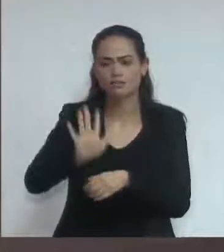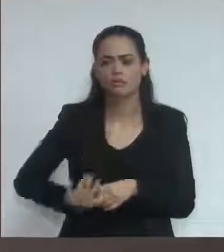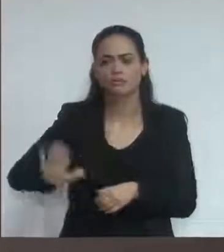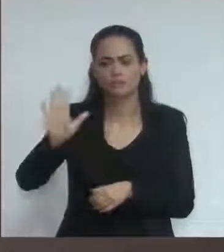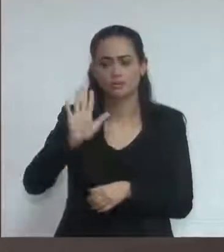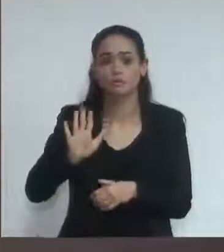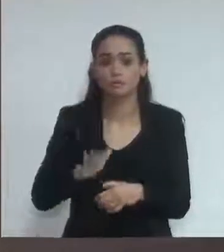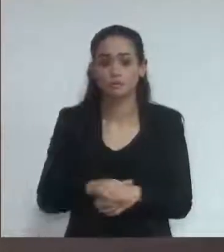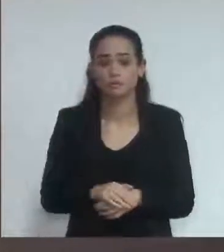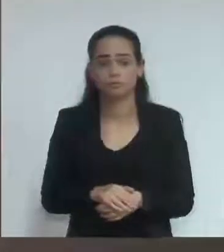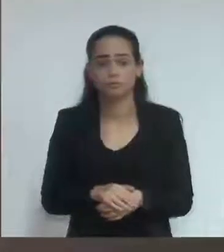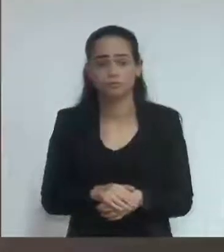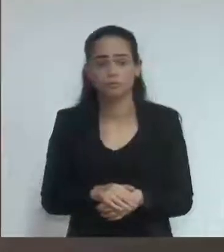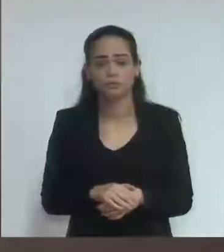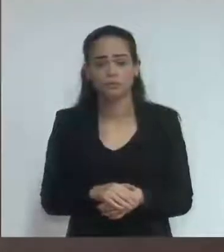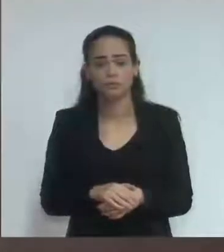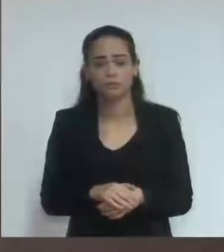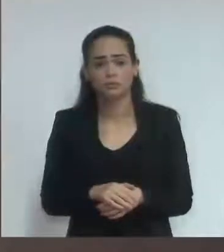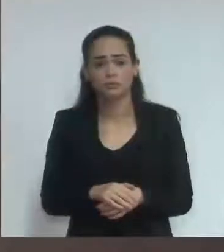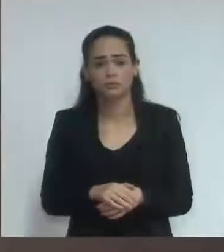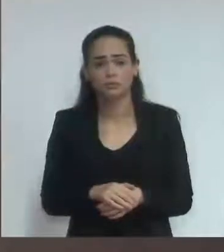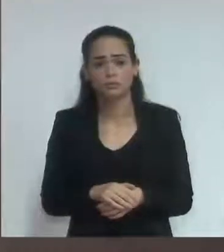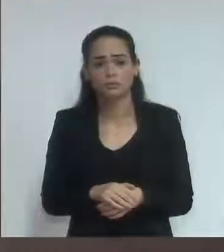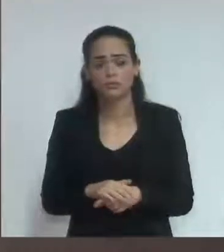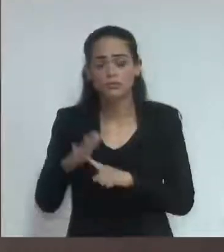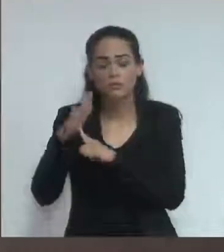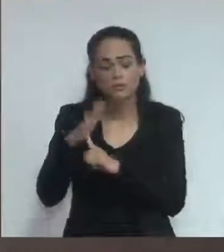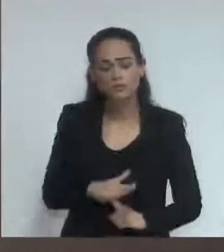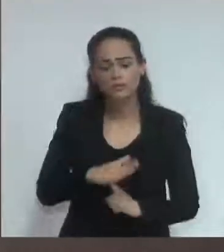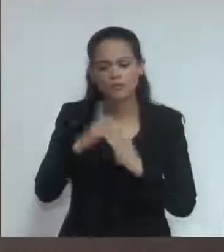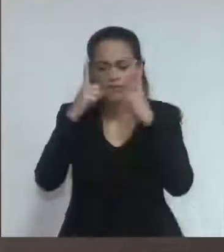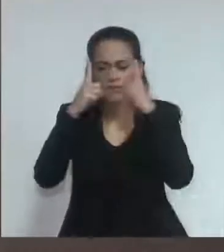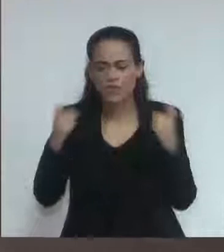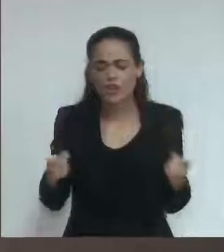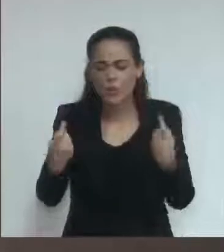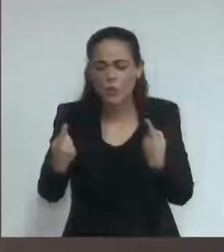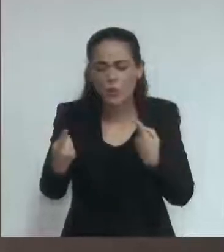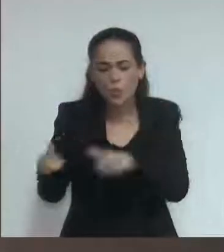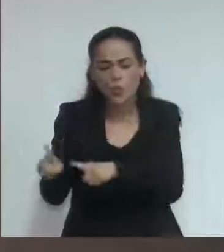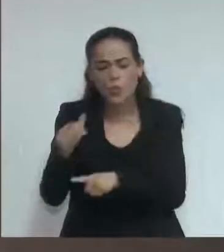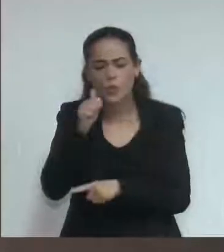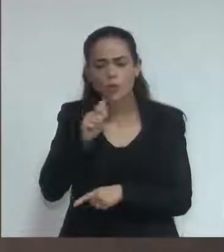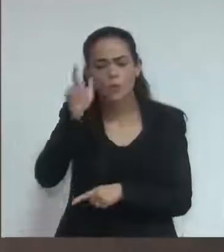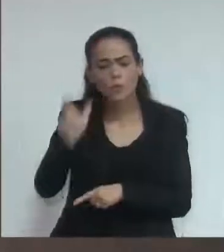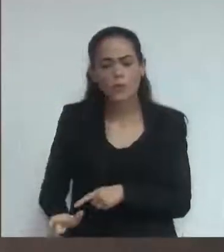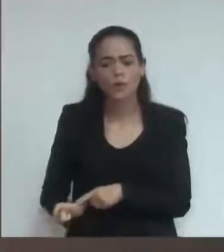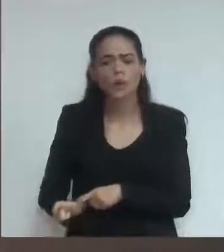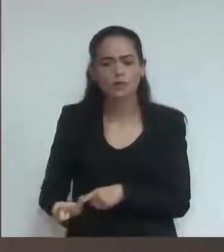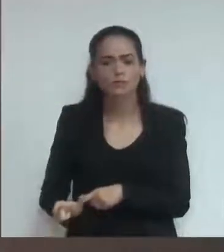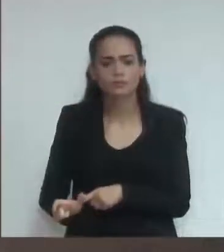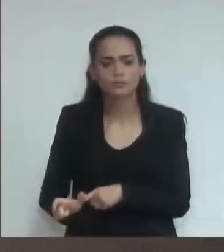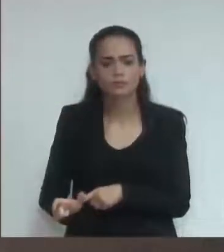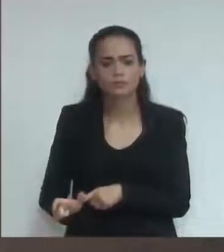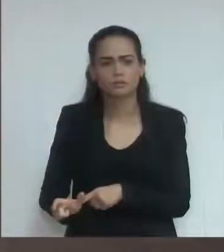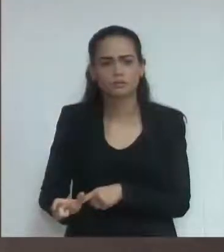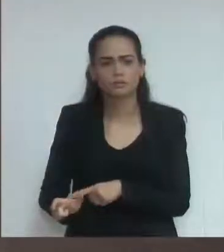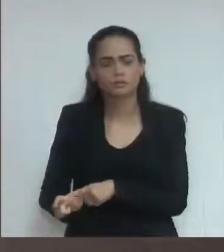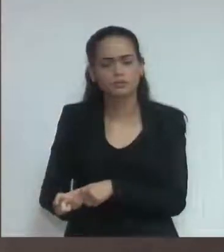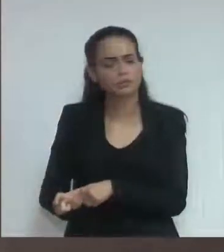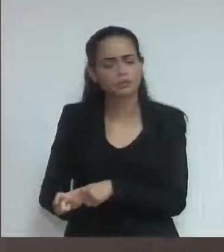então todo o tipo que é cometido de violência cometido a mulher eu sou totalmente